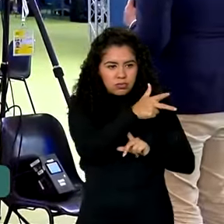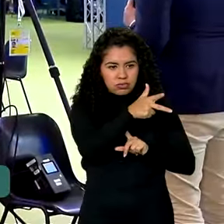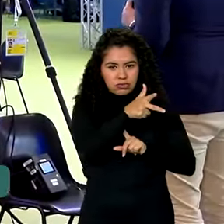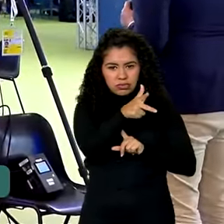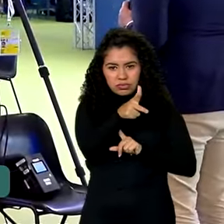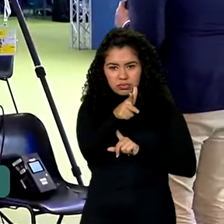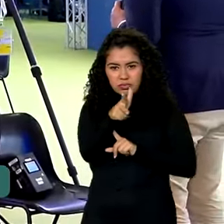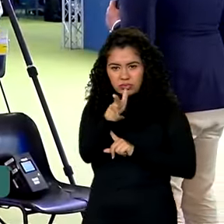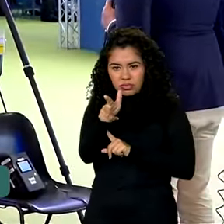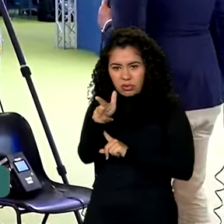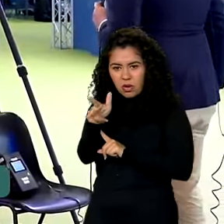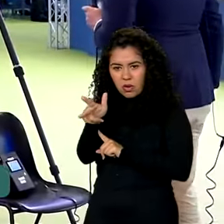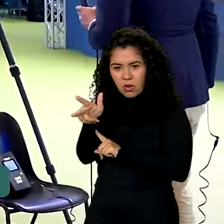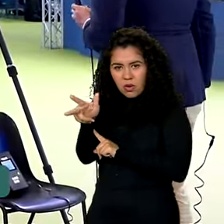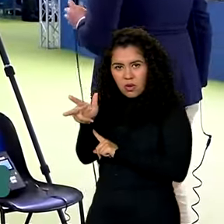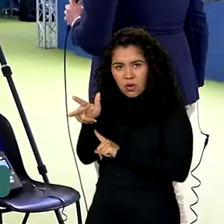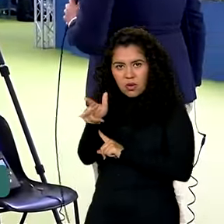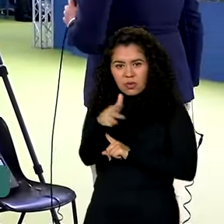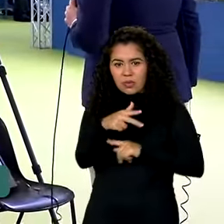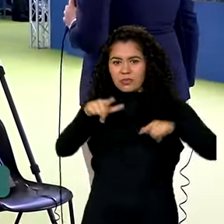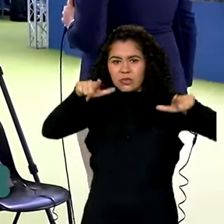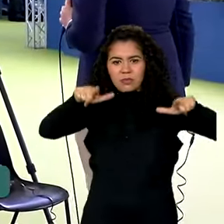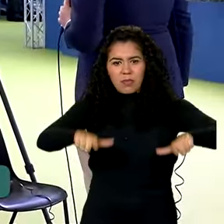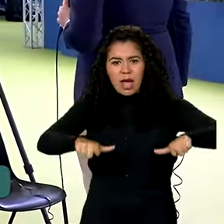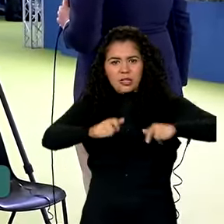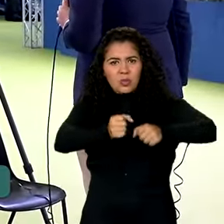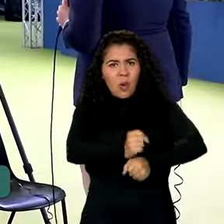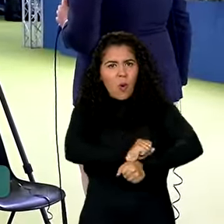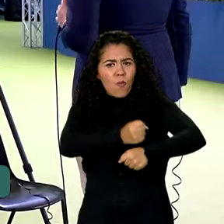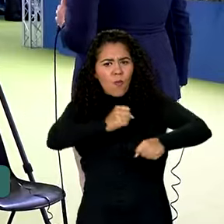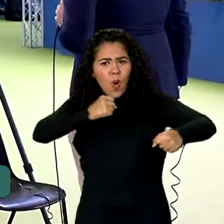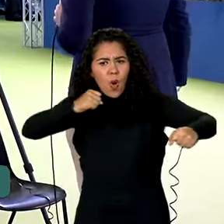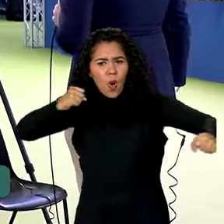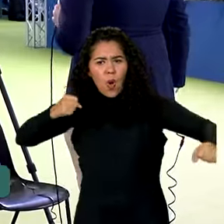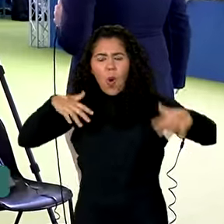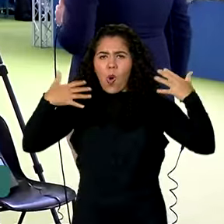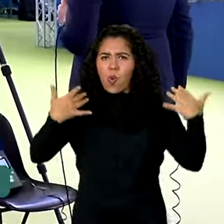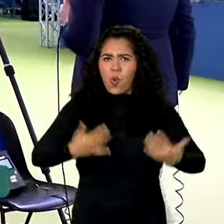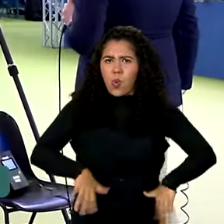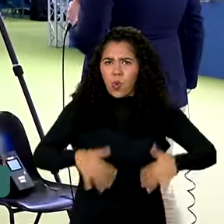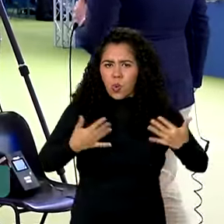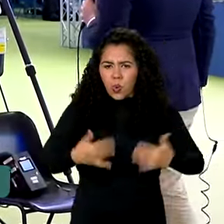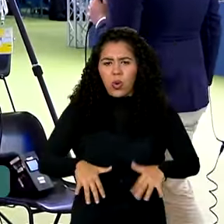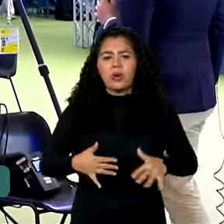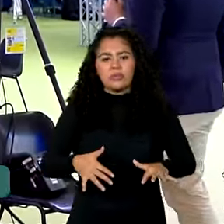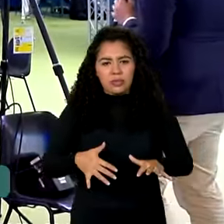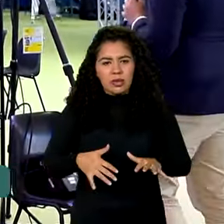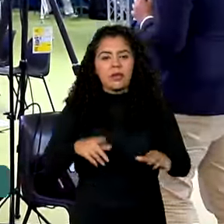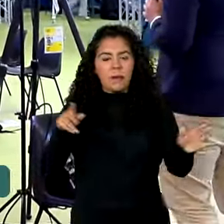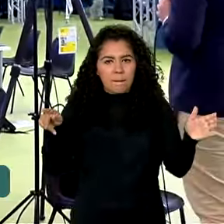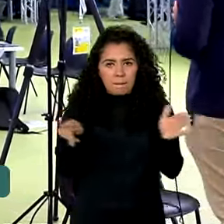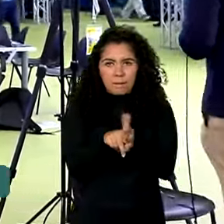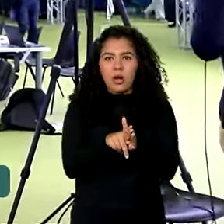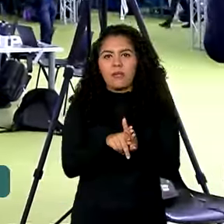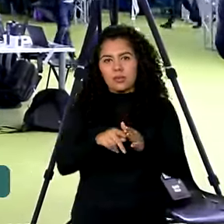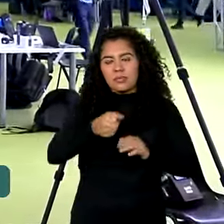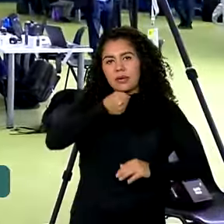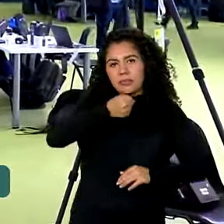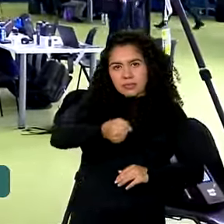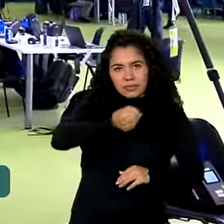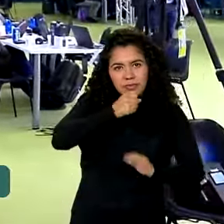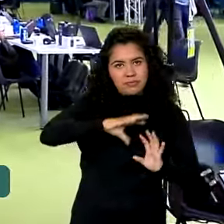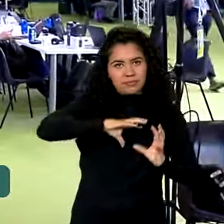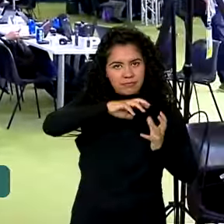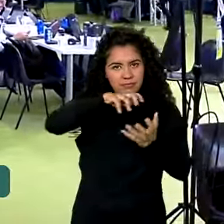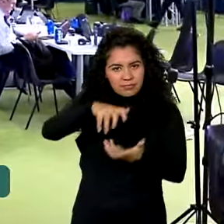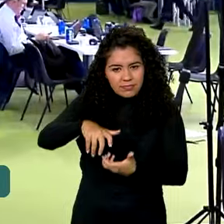mas é um espaço enorme, é uma estrutura gigantesca para atender a toda a imprensa internacional.